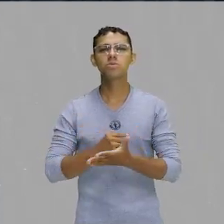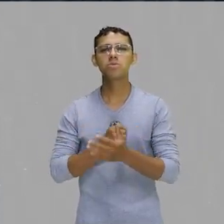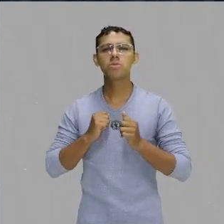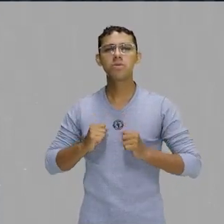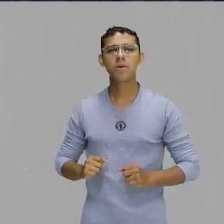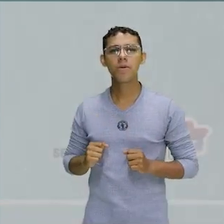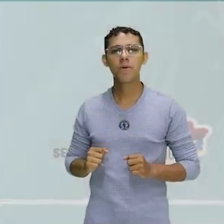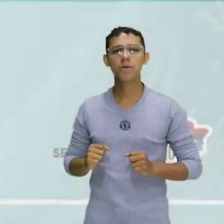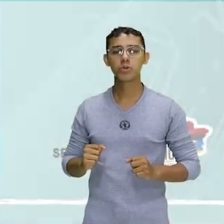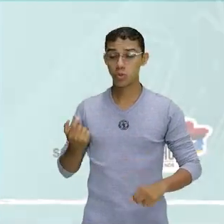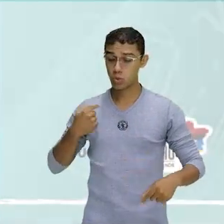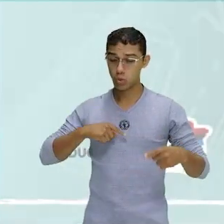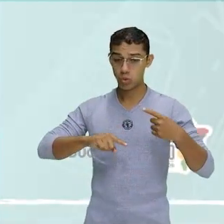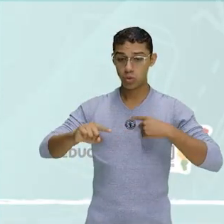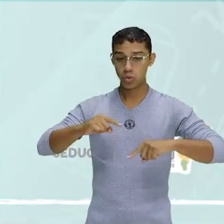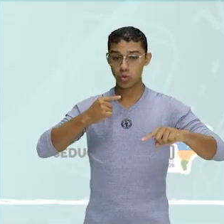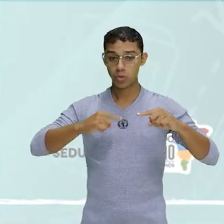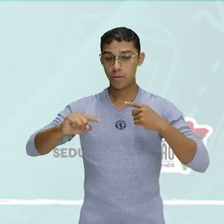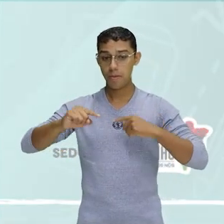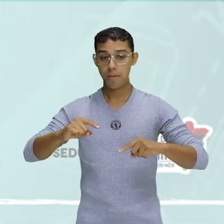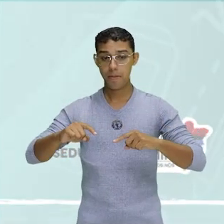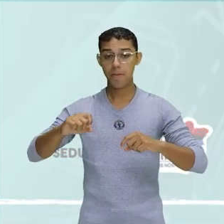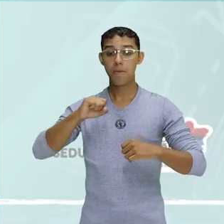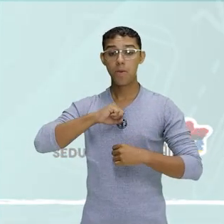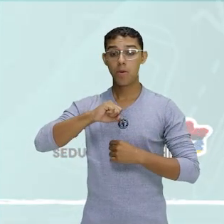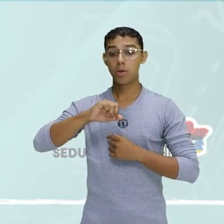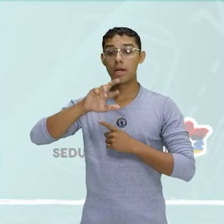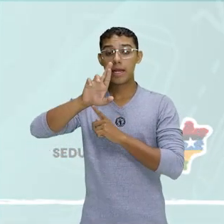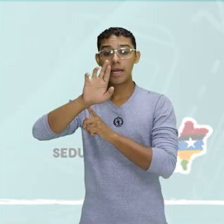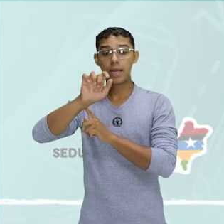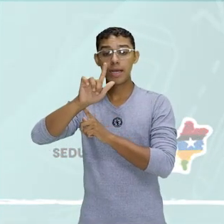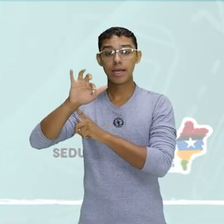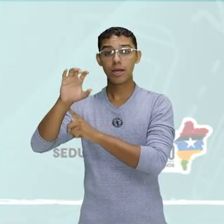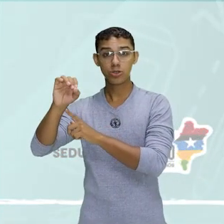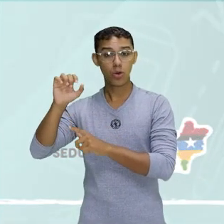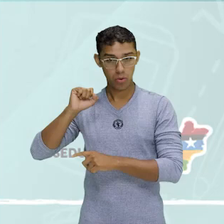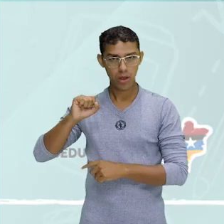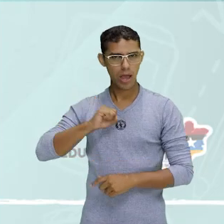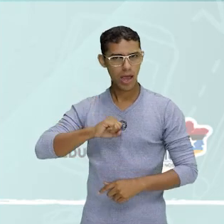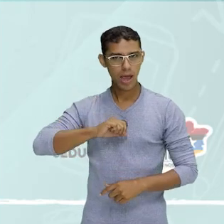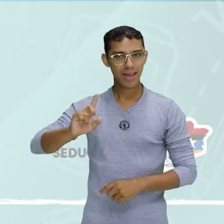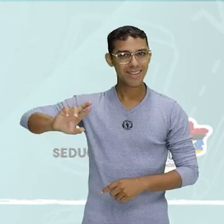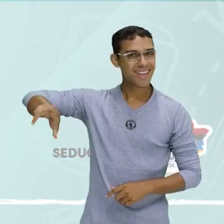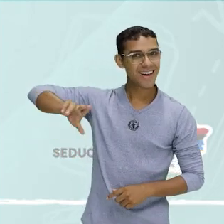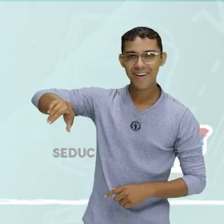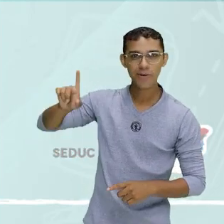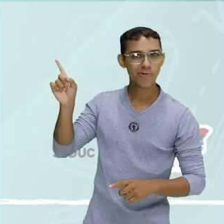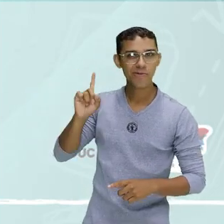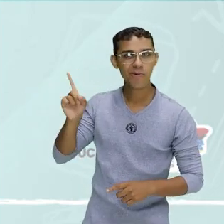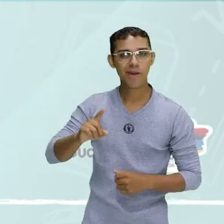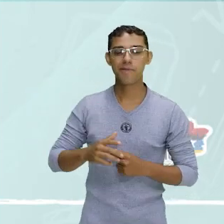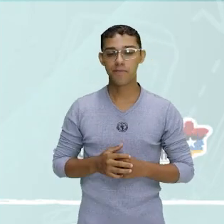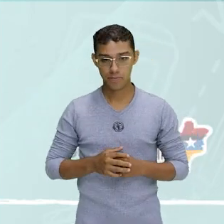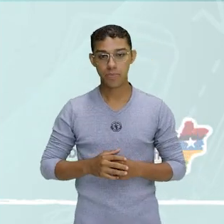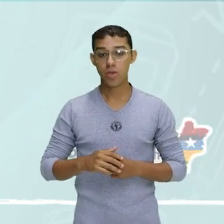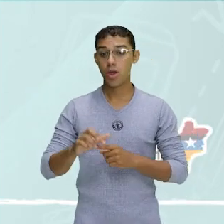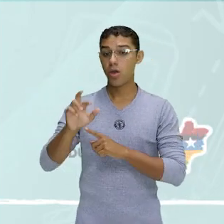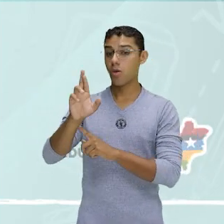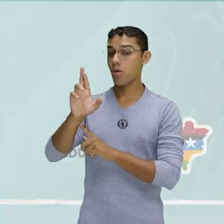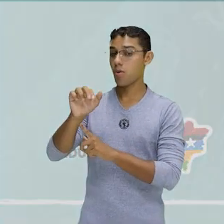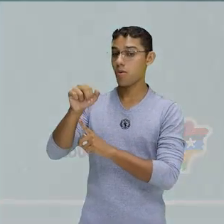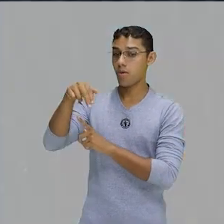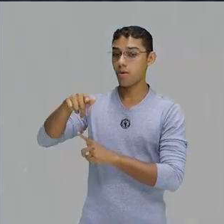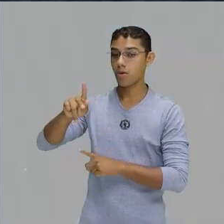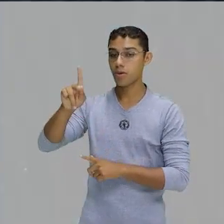falar do ritmo reggaeton. Ah, professor, o reggaeton é o reggae nosso aqui? Não, ele tem muita influência e nós vamos